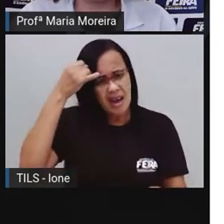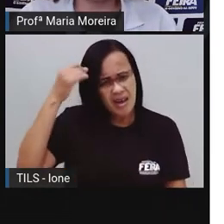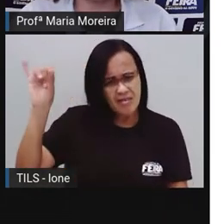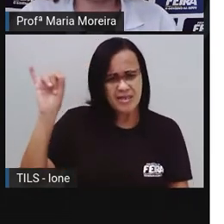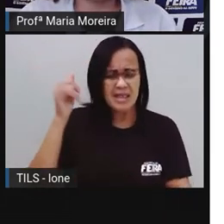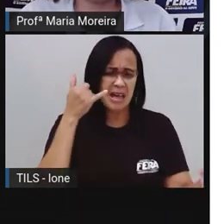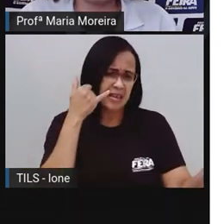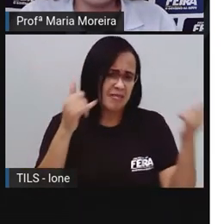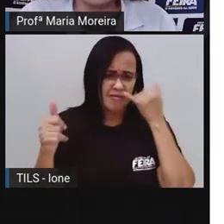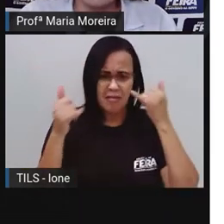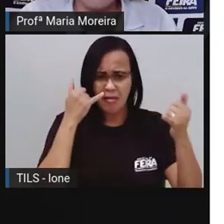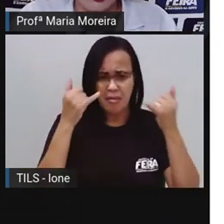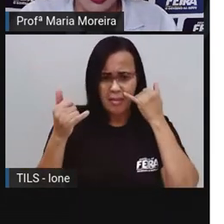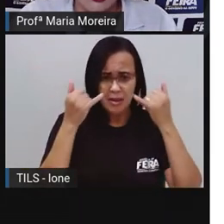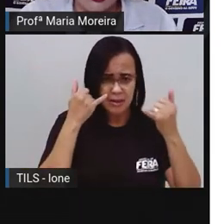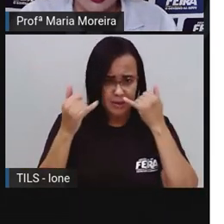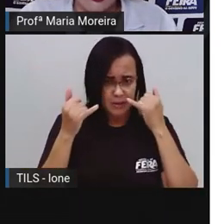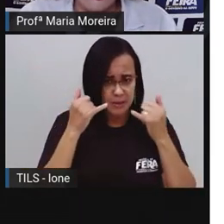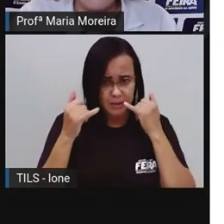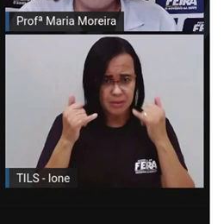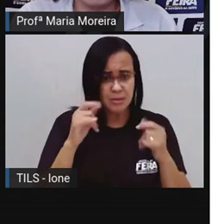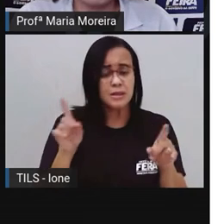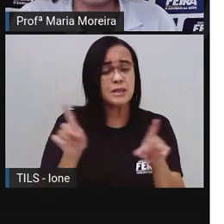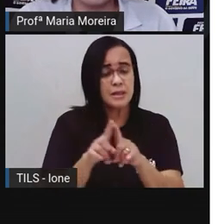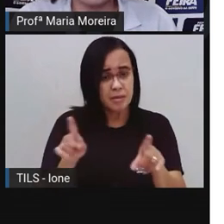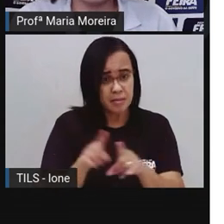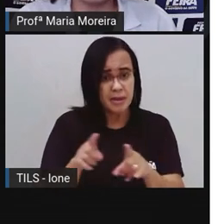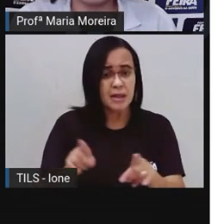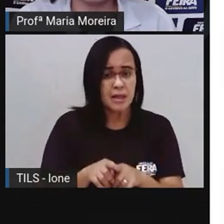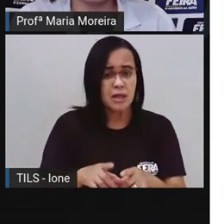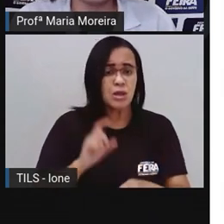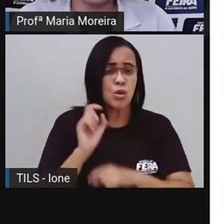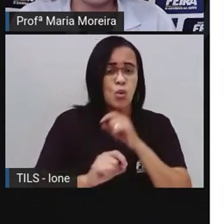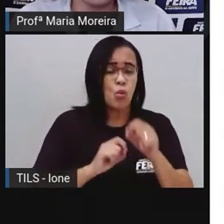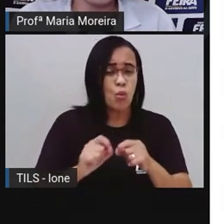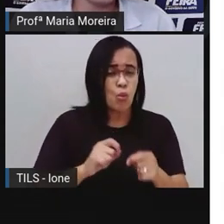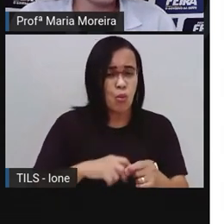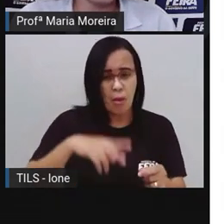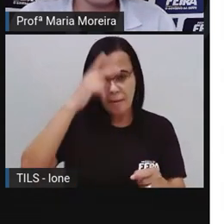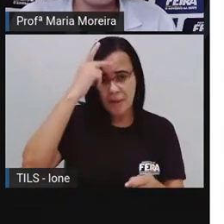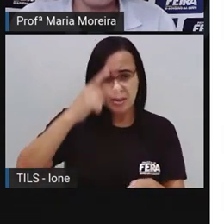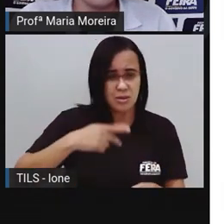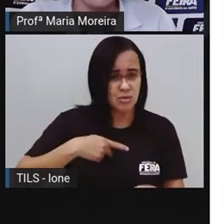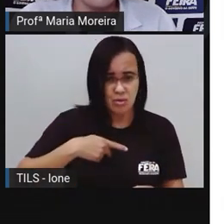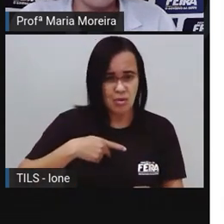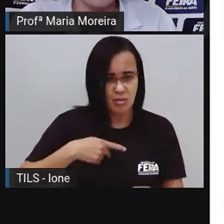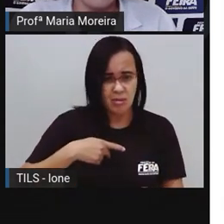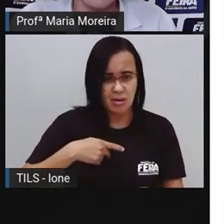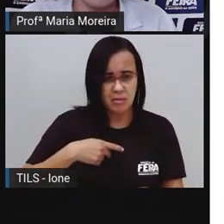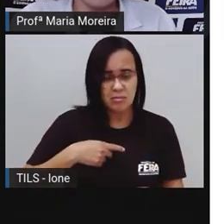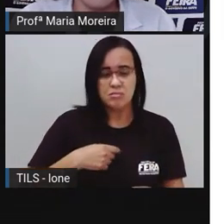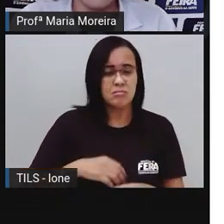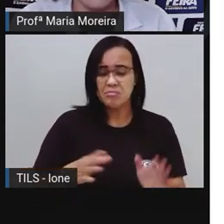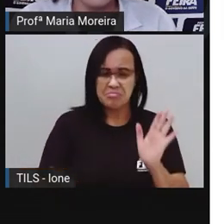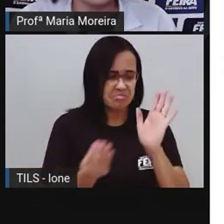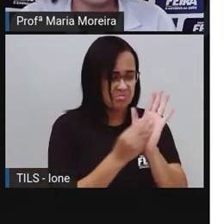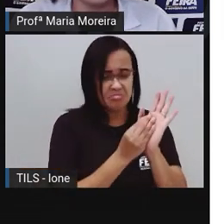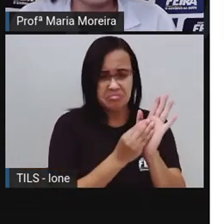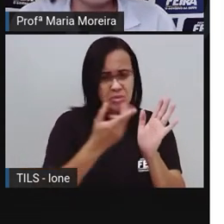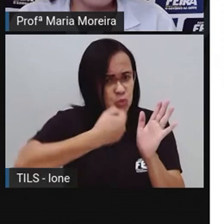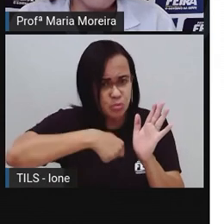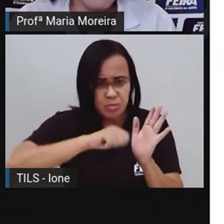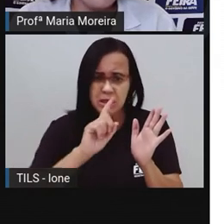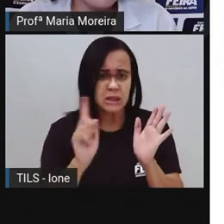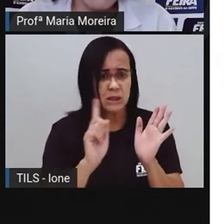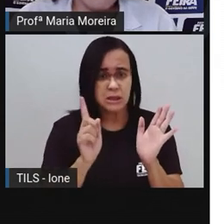e opiniões pessoais, né? Evite aí as informações irrelevantes. Se não tem importância eu colocar aquilo na minha carta,